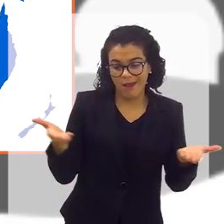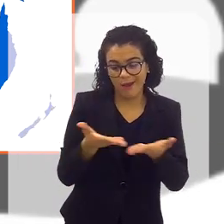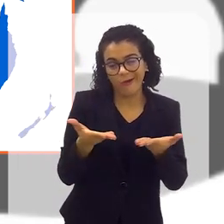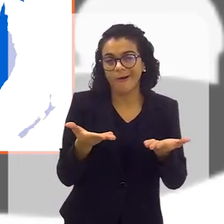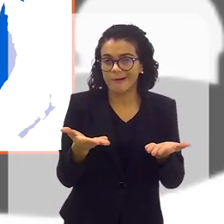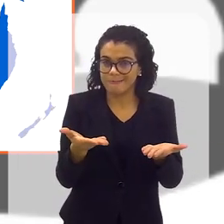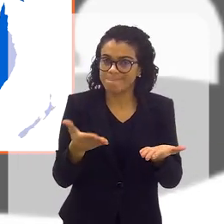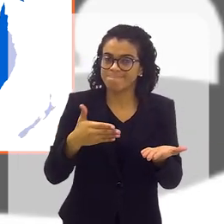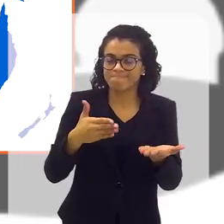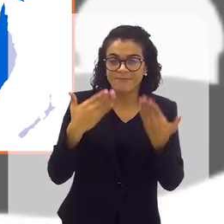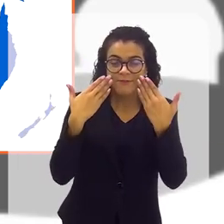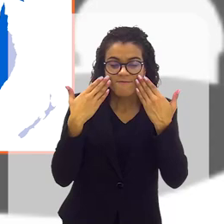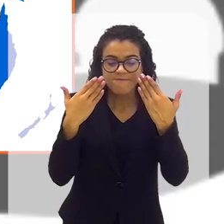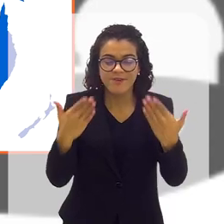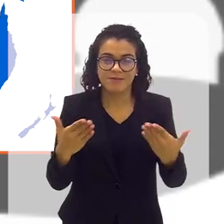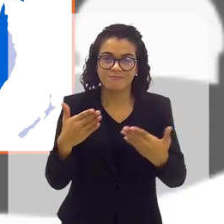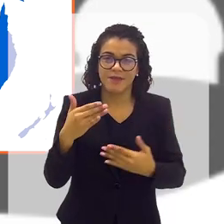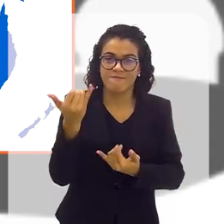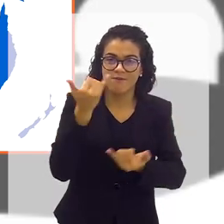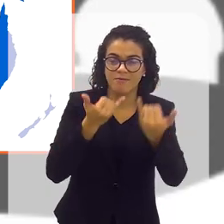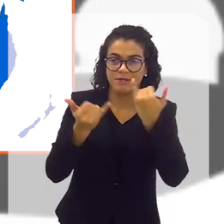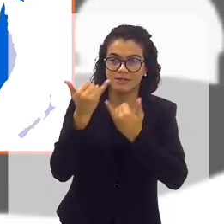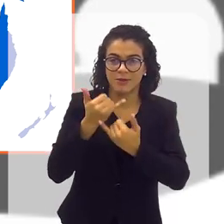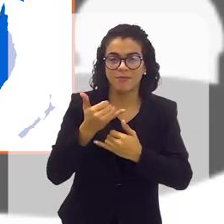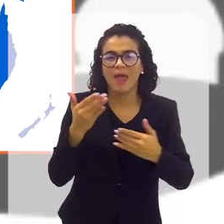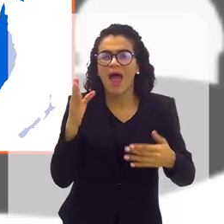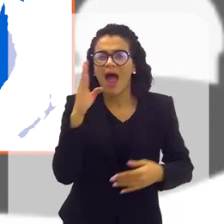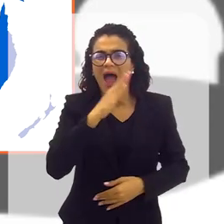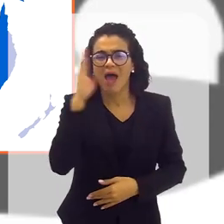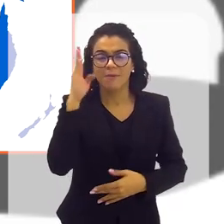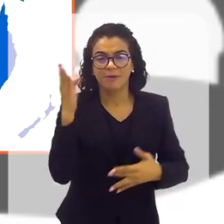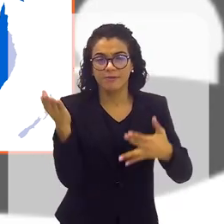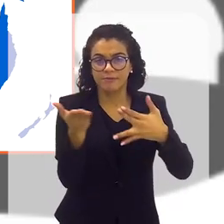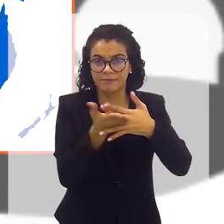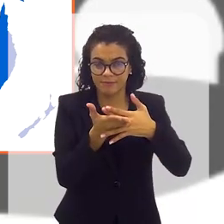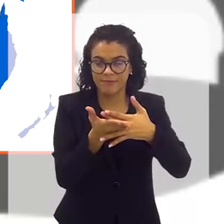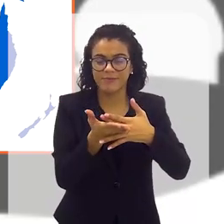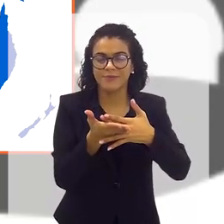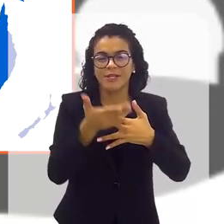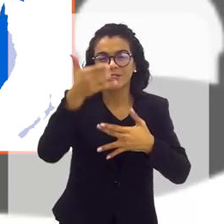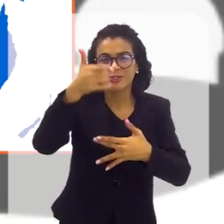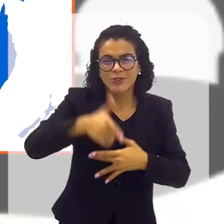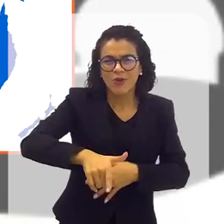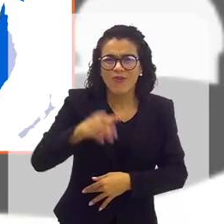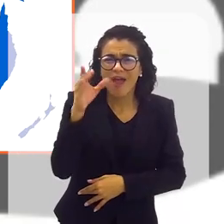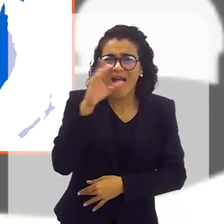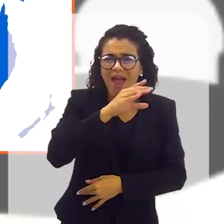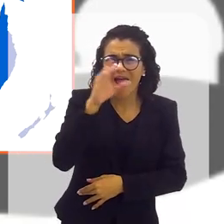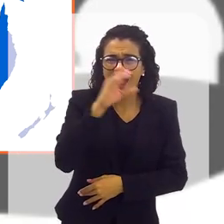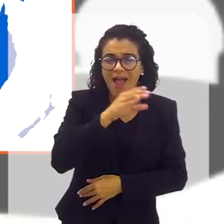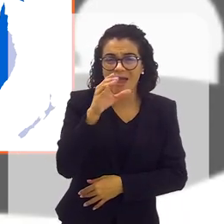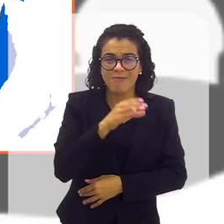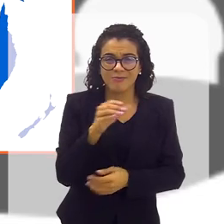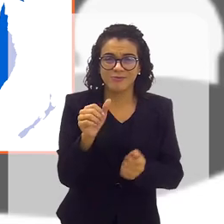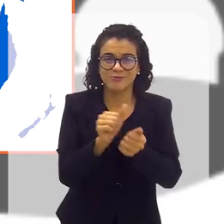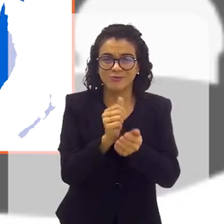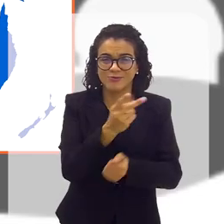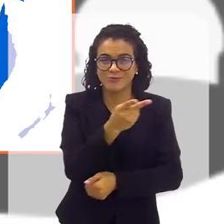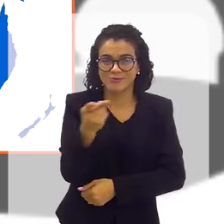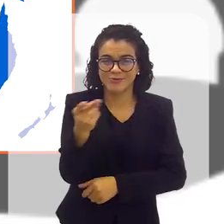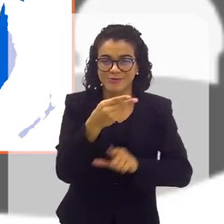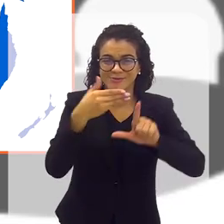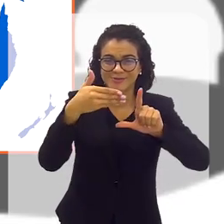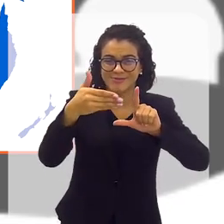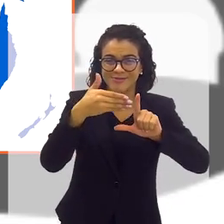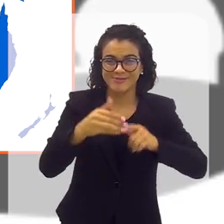E agora, eis-nos aqui diante dessa informação. A gente vai para um breve intervalo e voltamos rapidinho com Débora